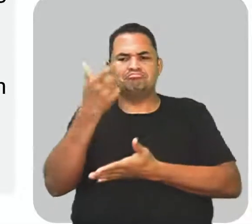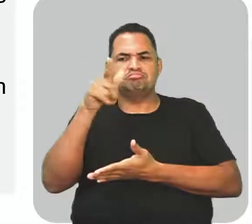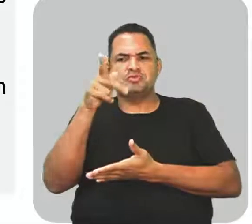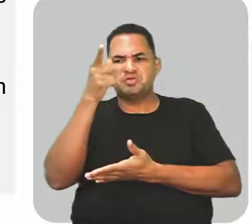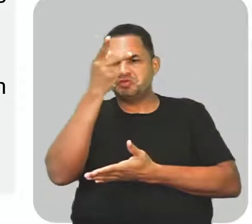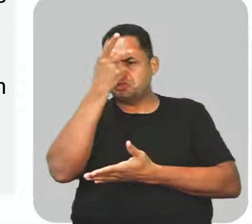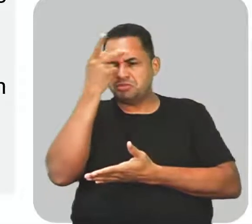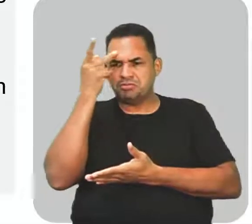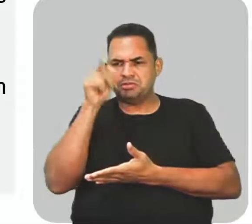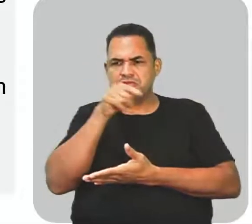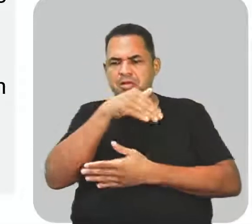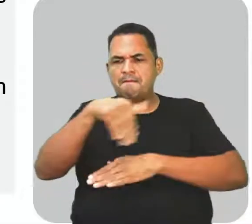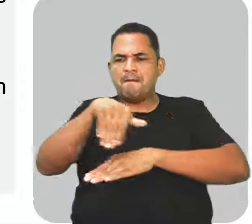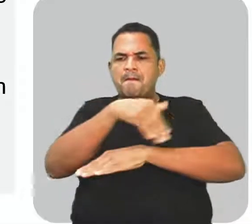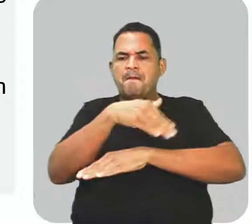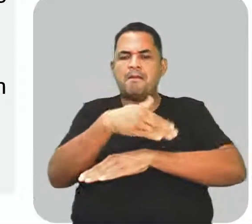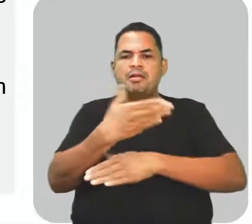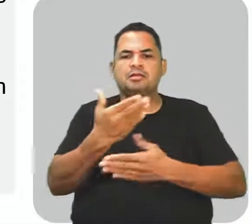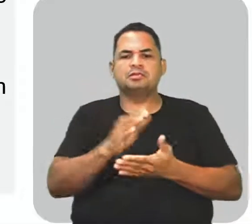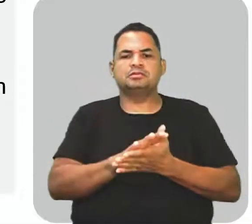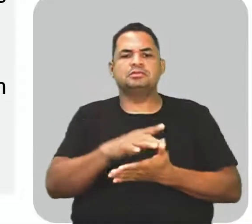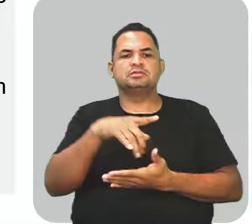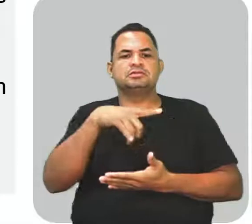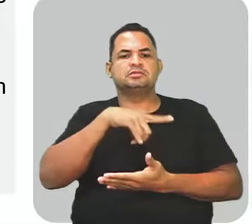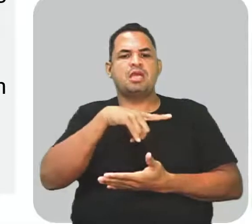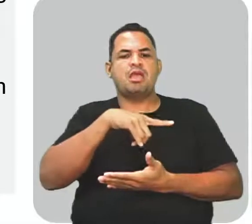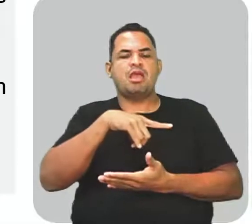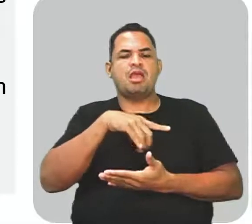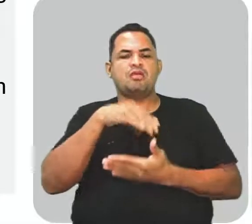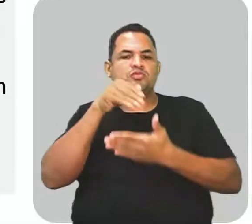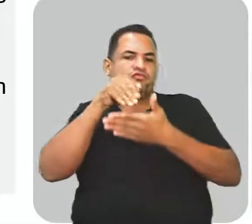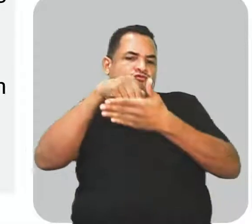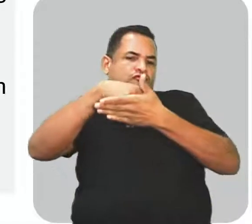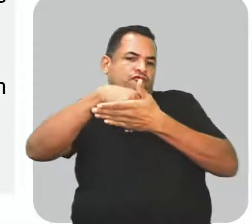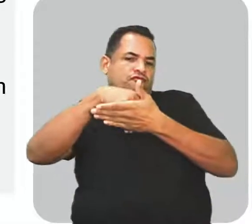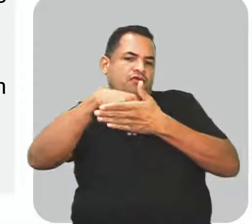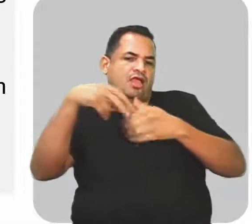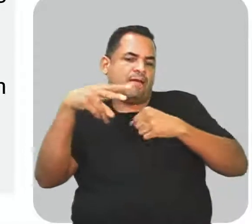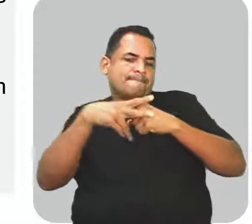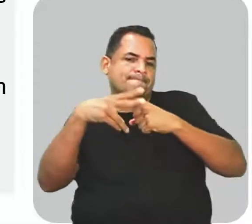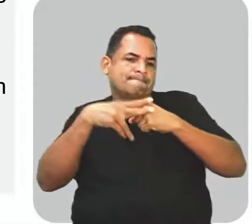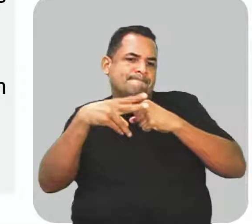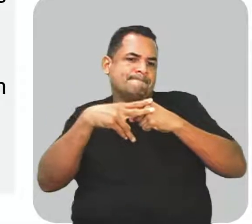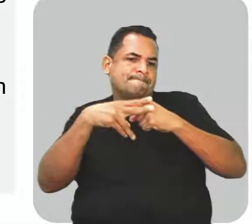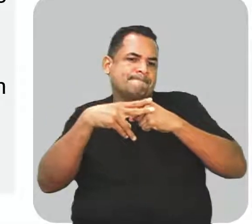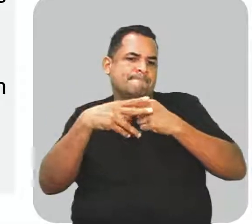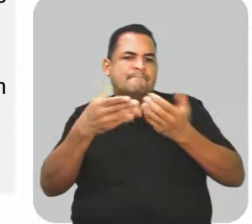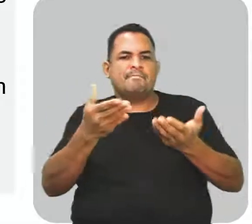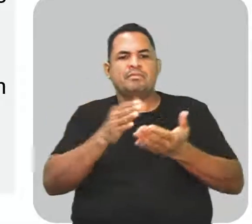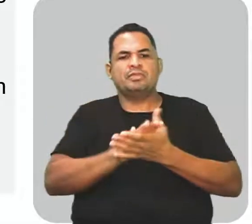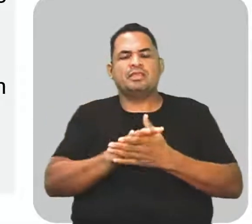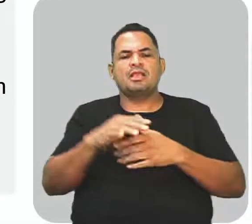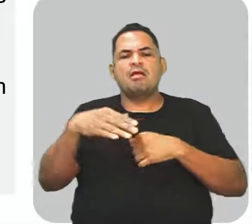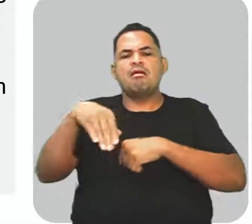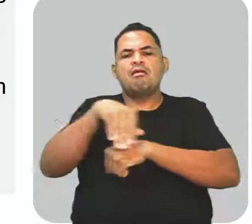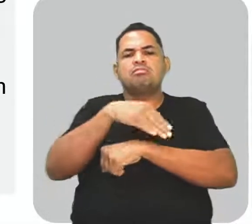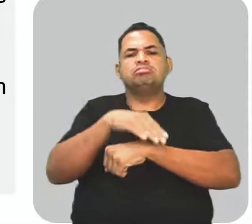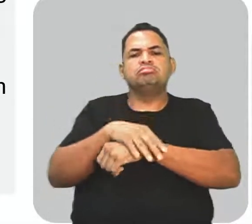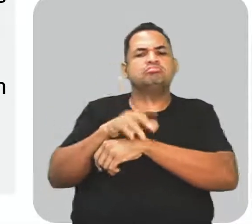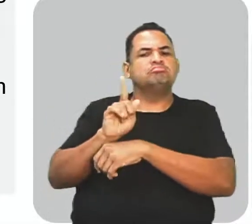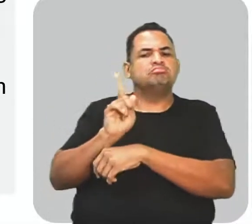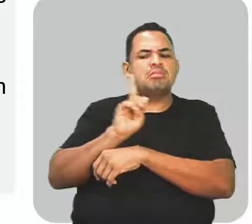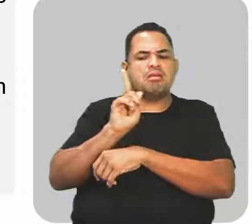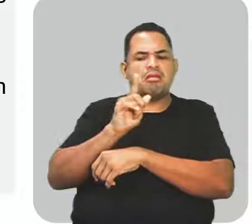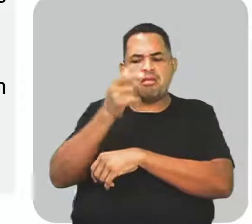omissão, né? Do verbo estava. Nós temos a cidade estava deserta, ninguém naquela